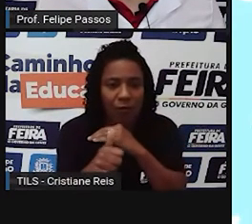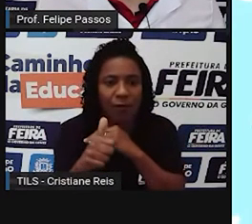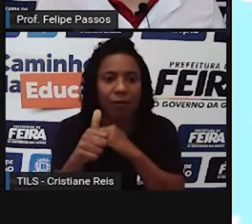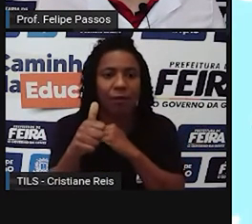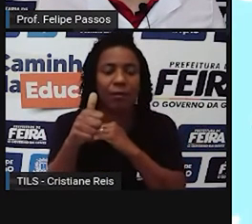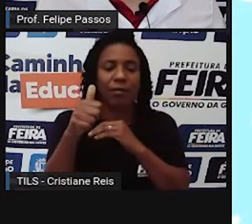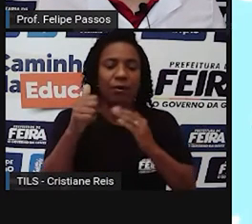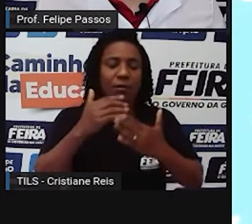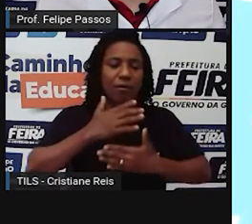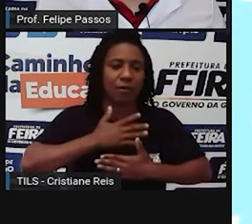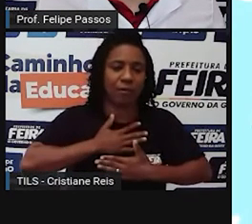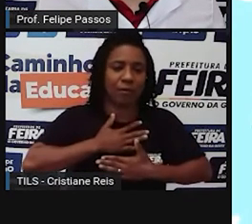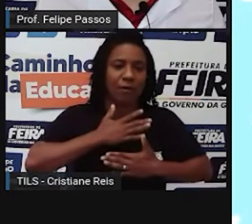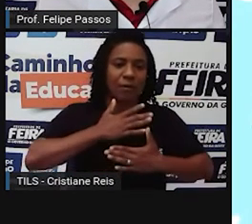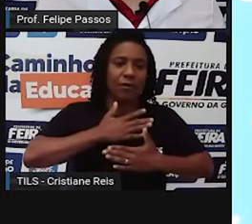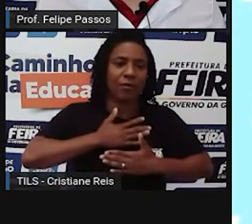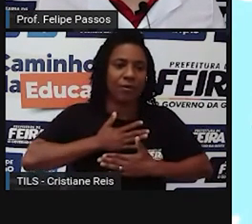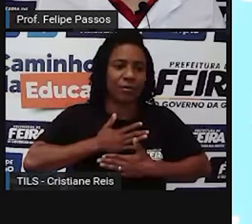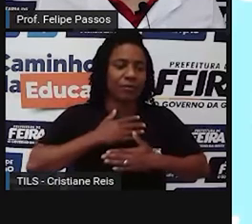outras situações.